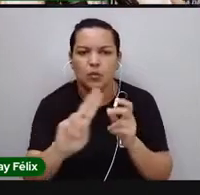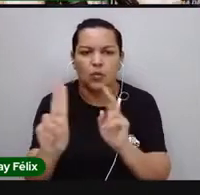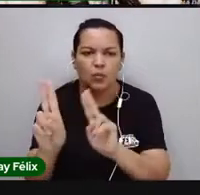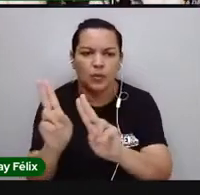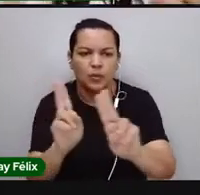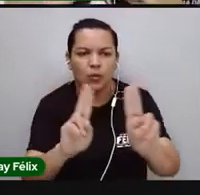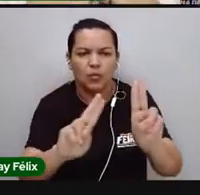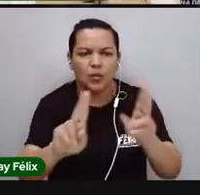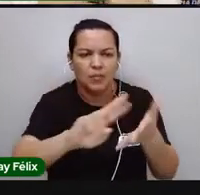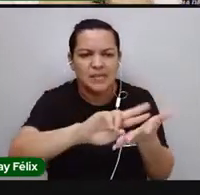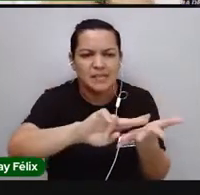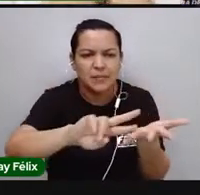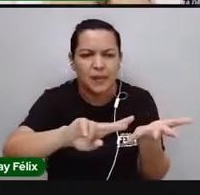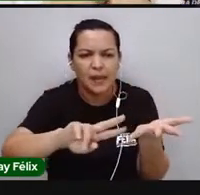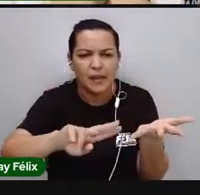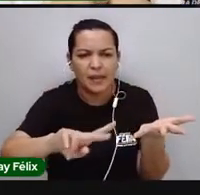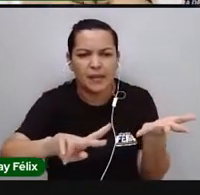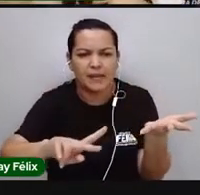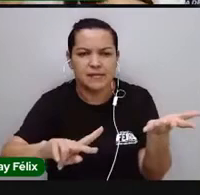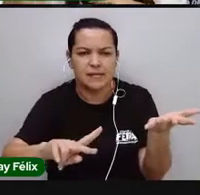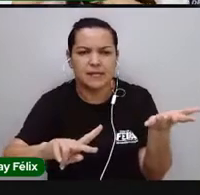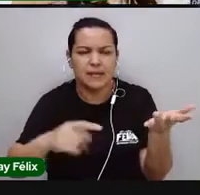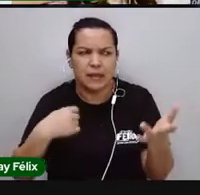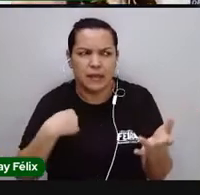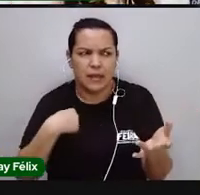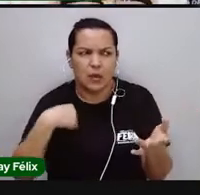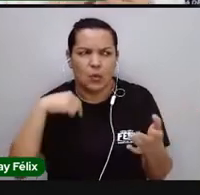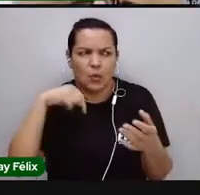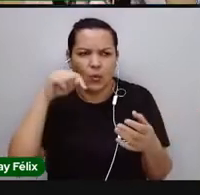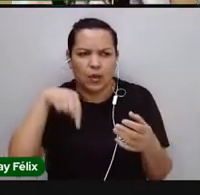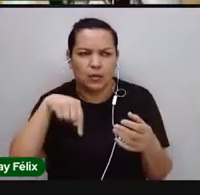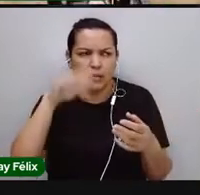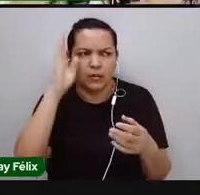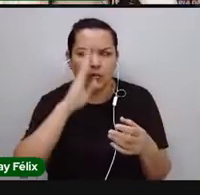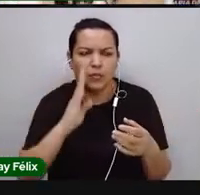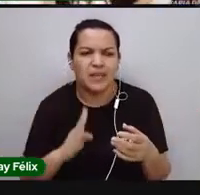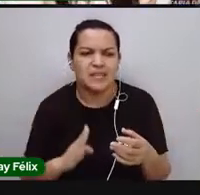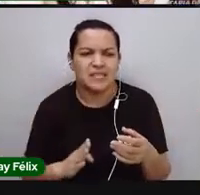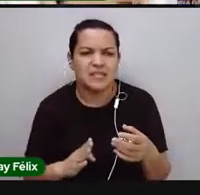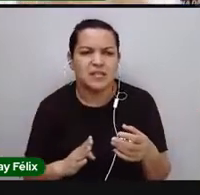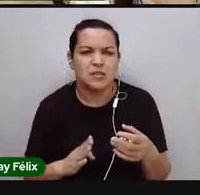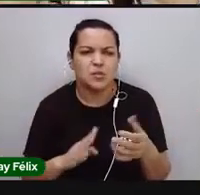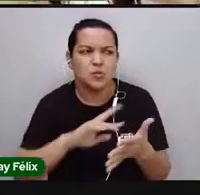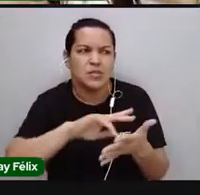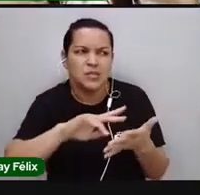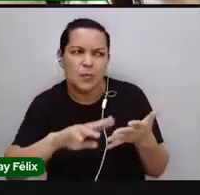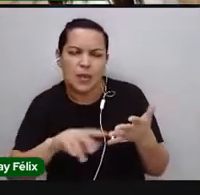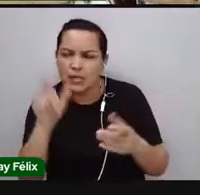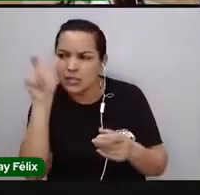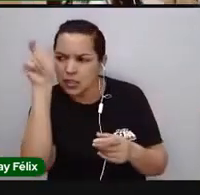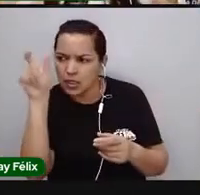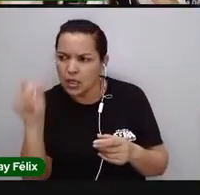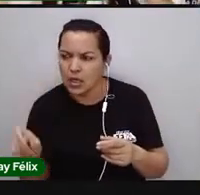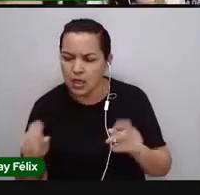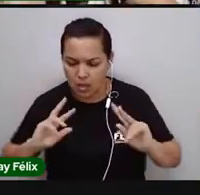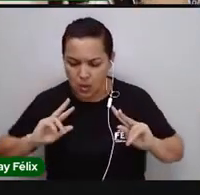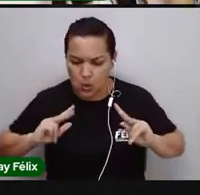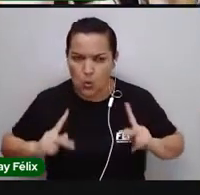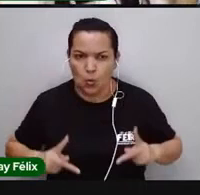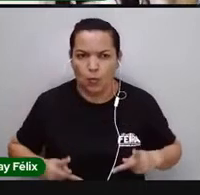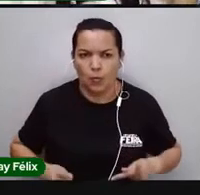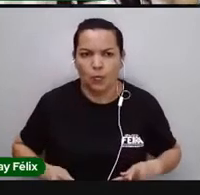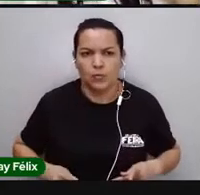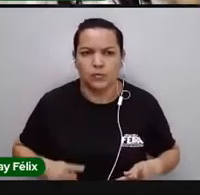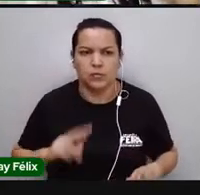espécies, para que eu aqui no Brasil chame essa espécie humana, que é a nossa, de Homo sapiens,